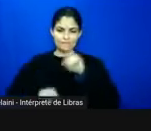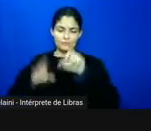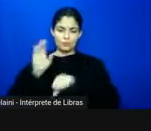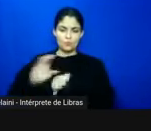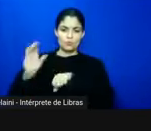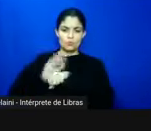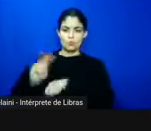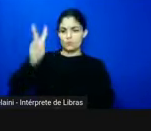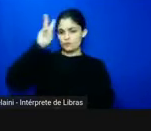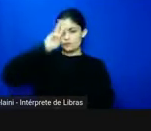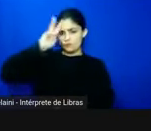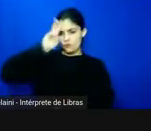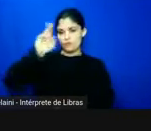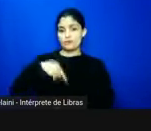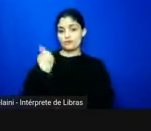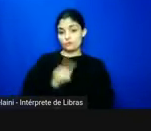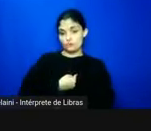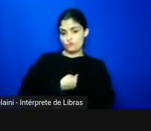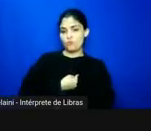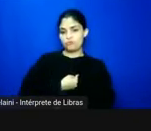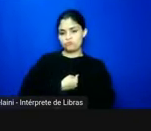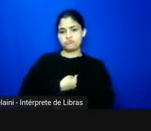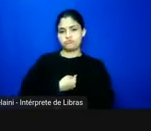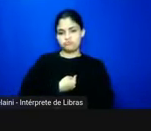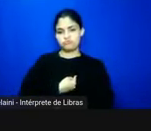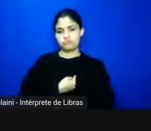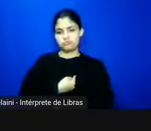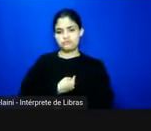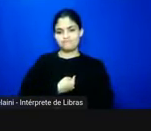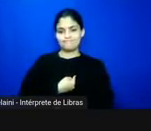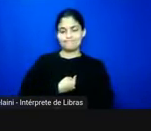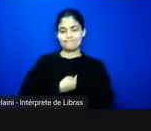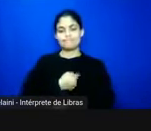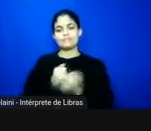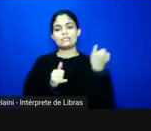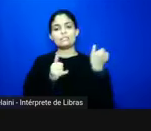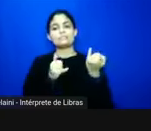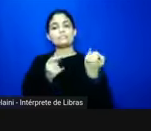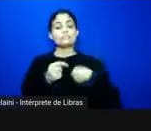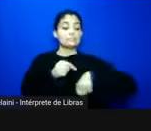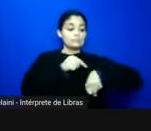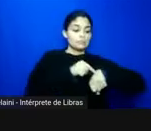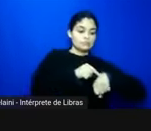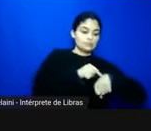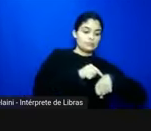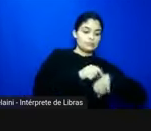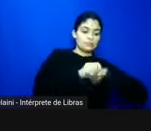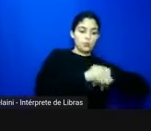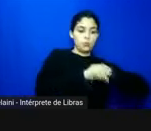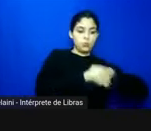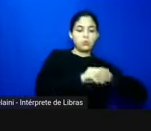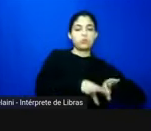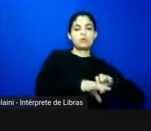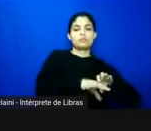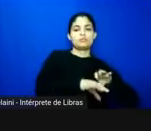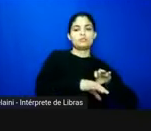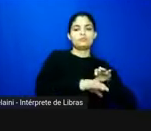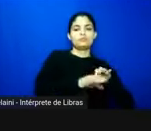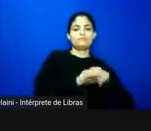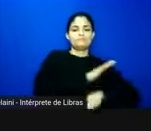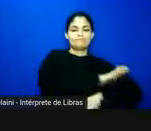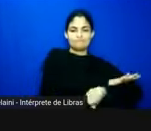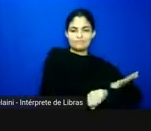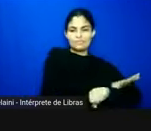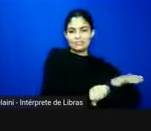e a gente a gente acaba em pensar no momento em que essa educação antirracista esse